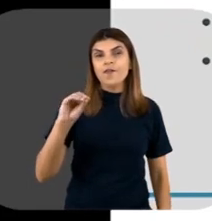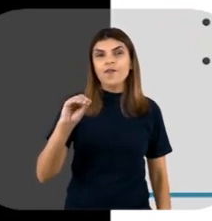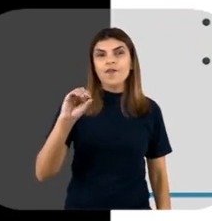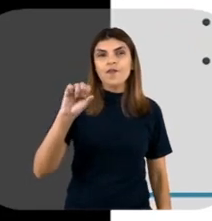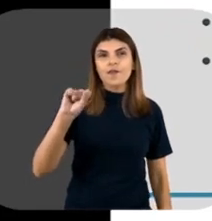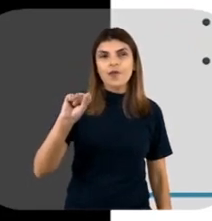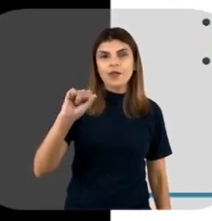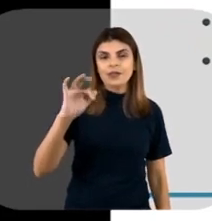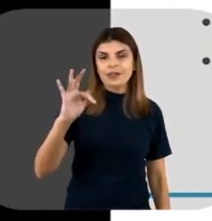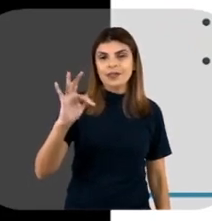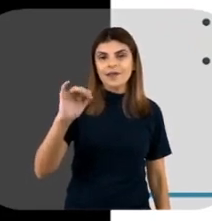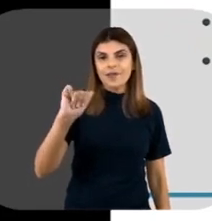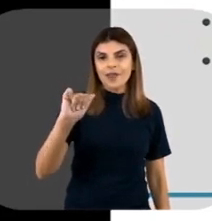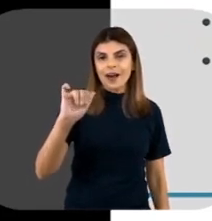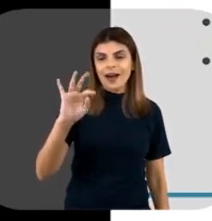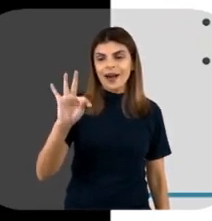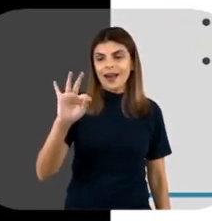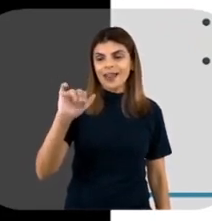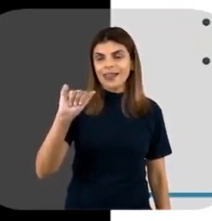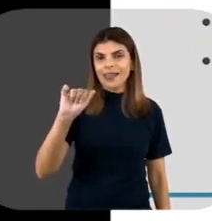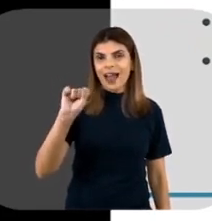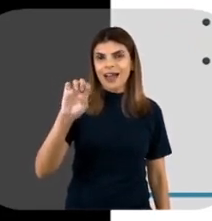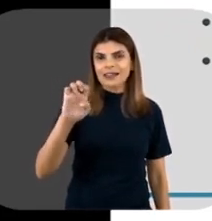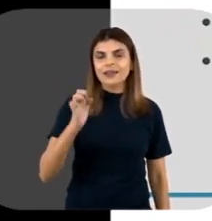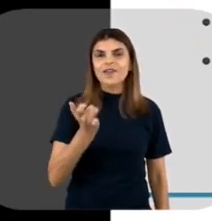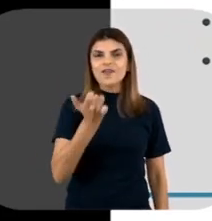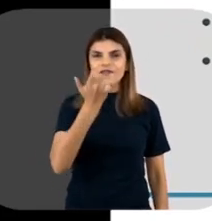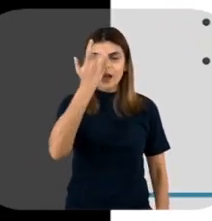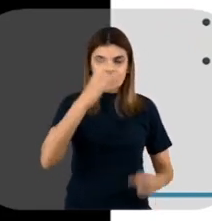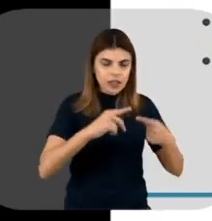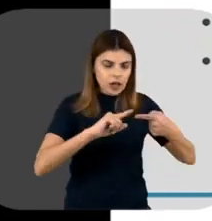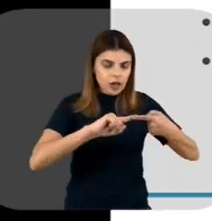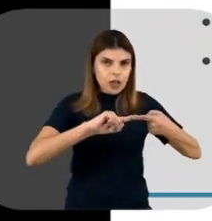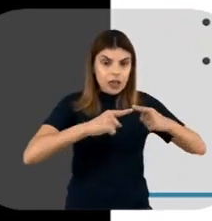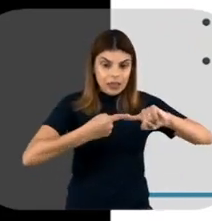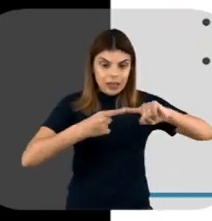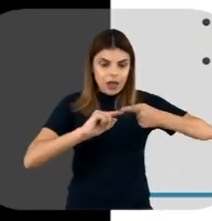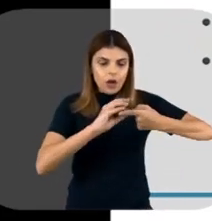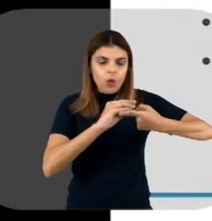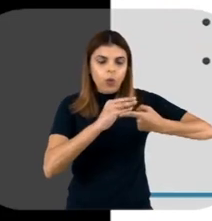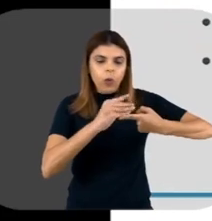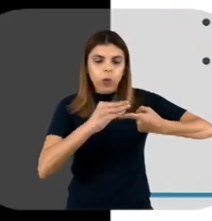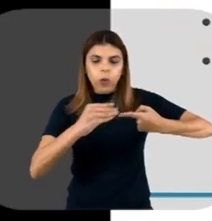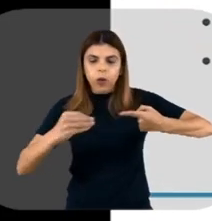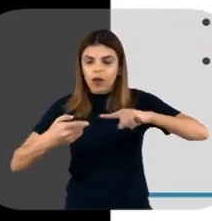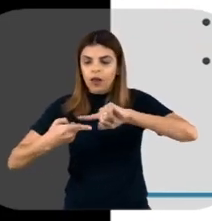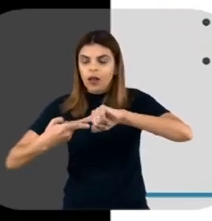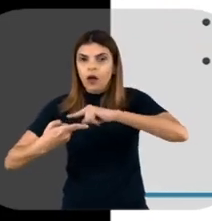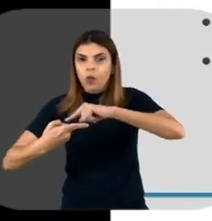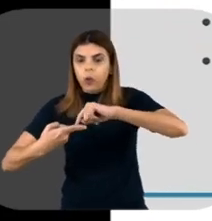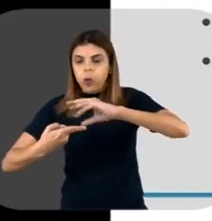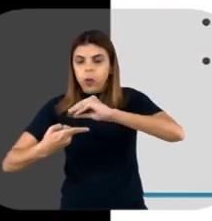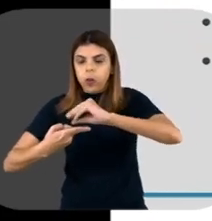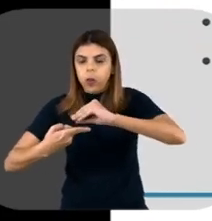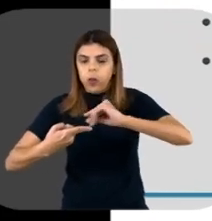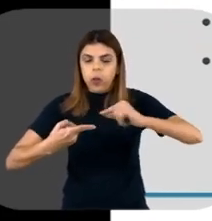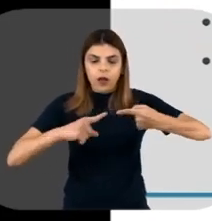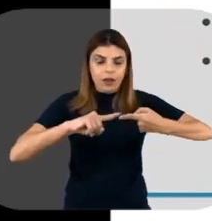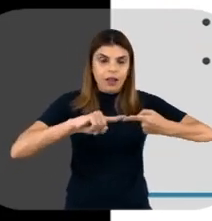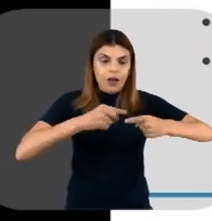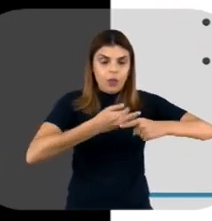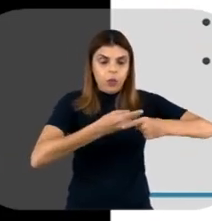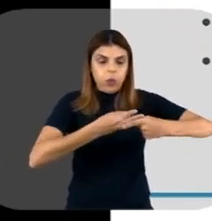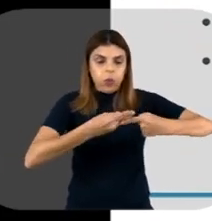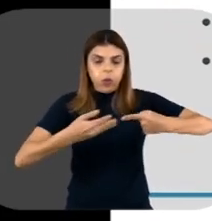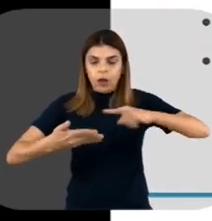E as fosfatases, né? Que facilitam essa interação, Essa ligação de uma forma mais correta, né? Porque elas